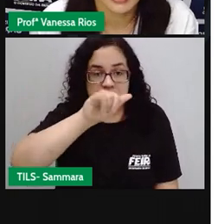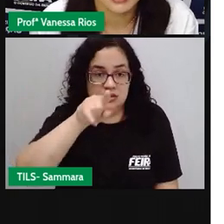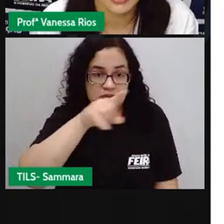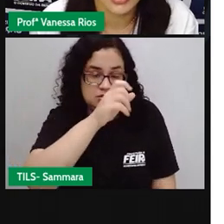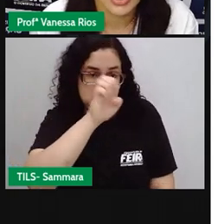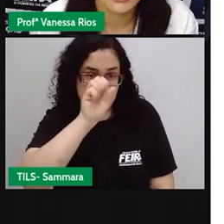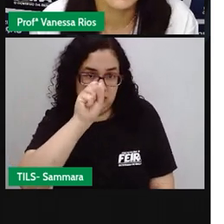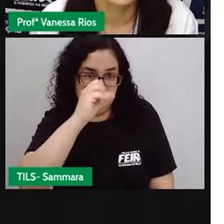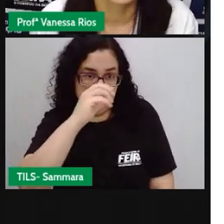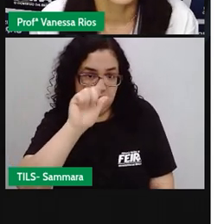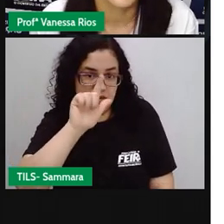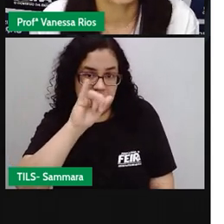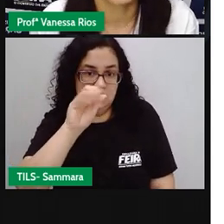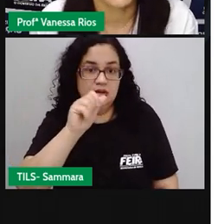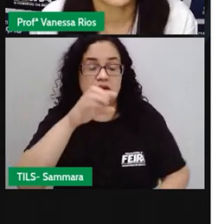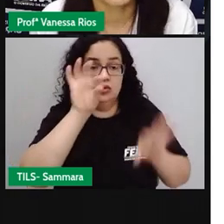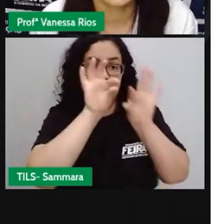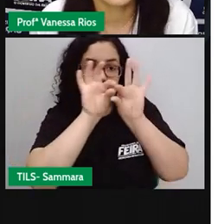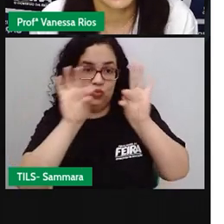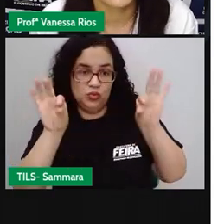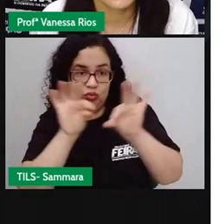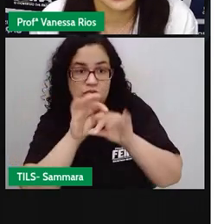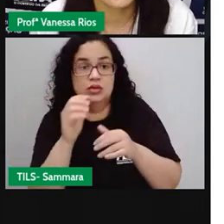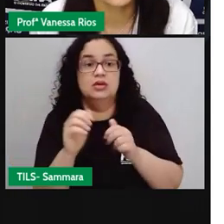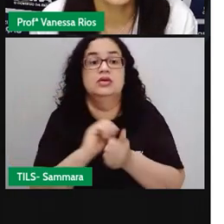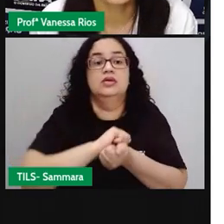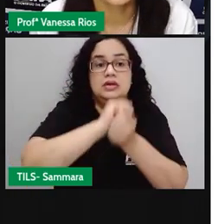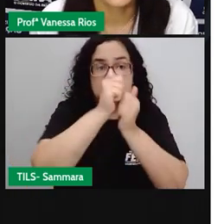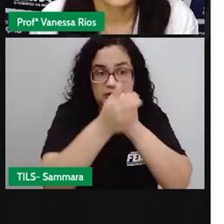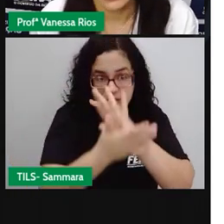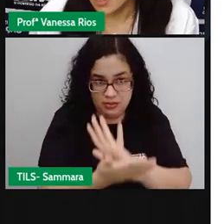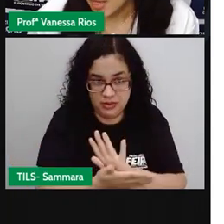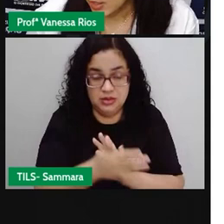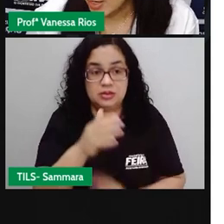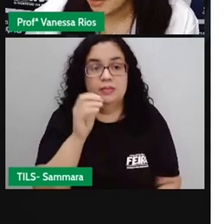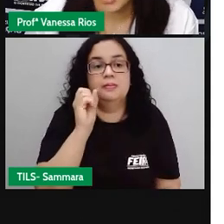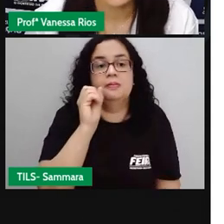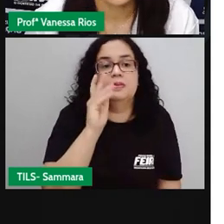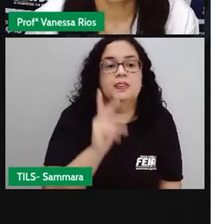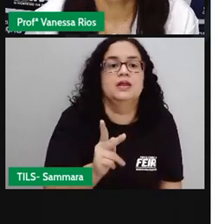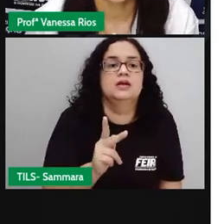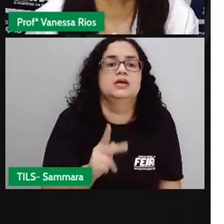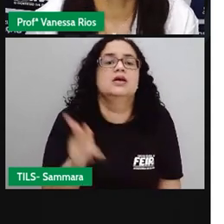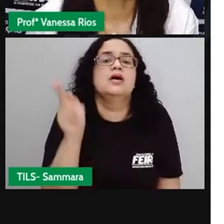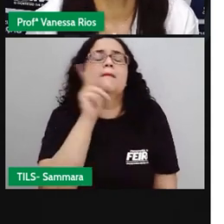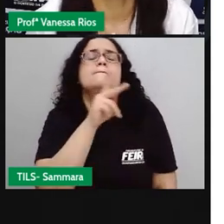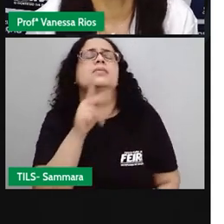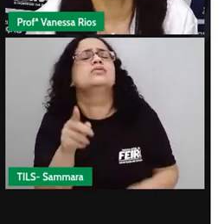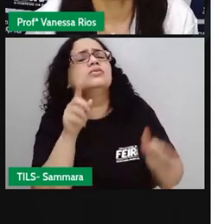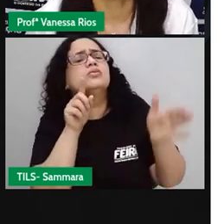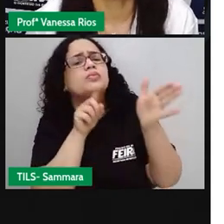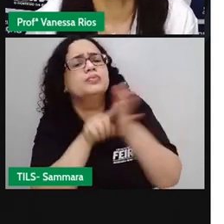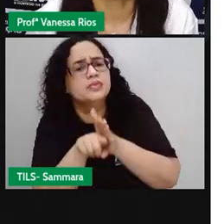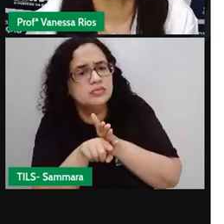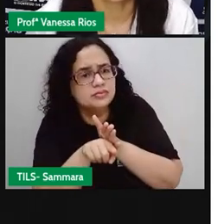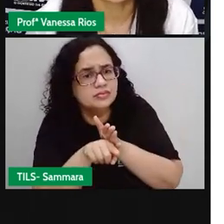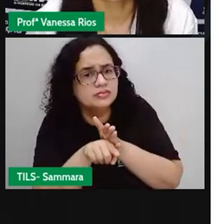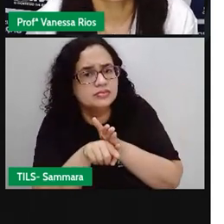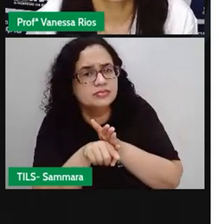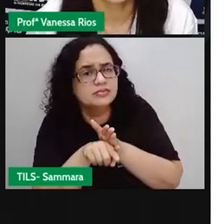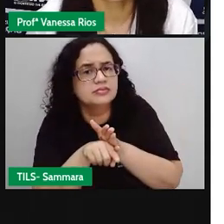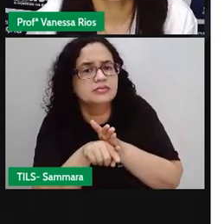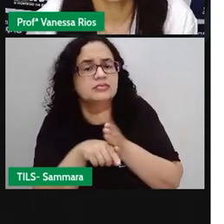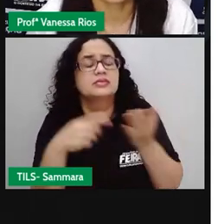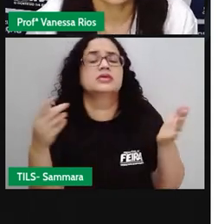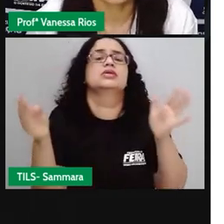endereço eletrônico. E aí, foi adaptado, certo? Agora, a tem alguns questionamentos para ser feito